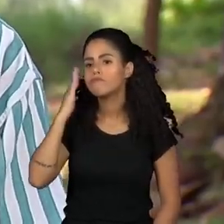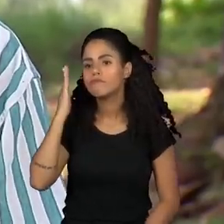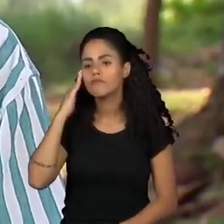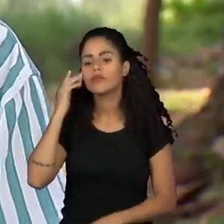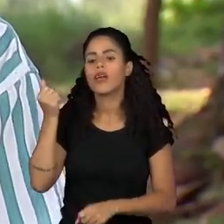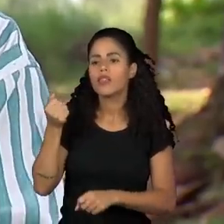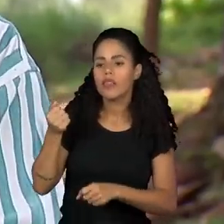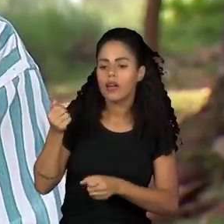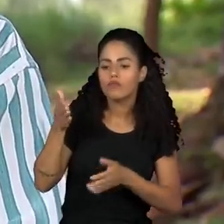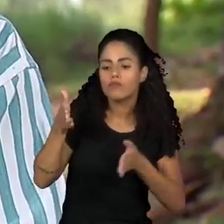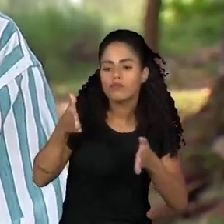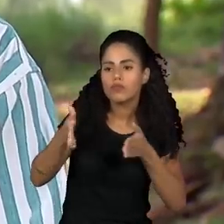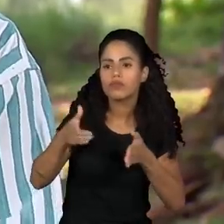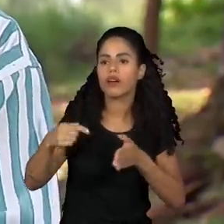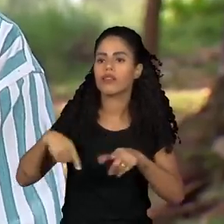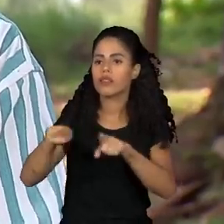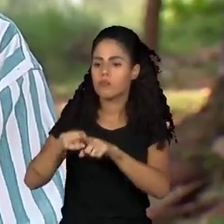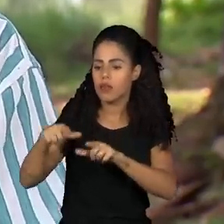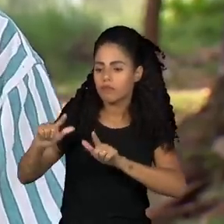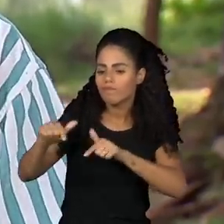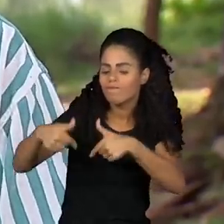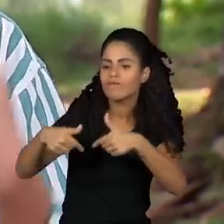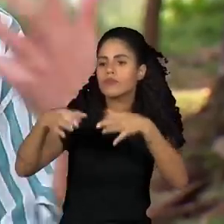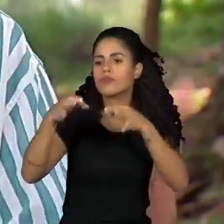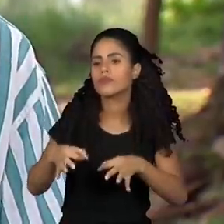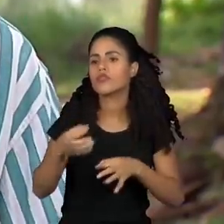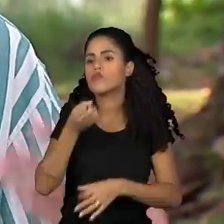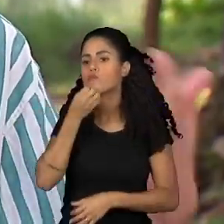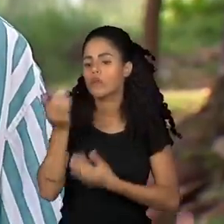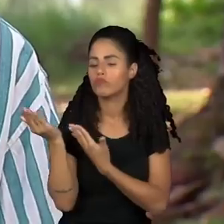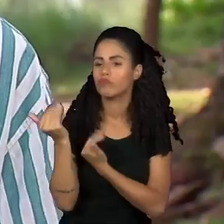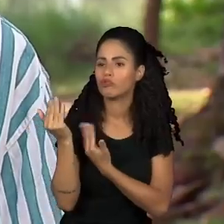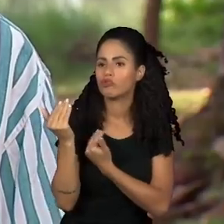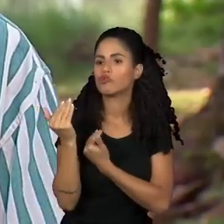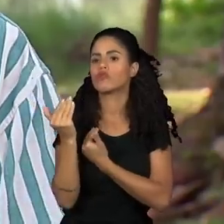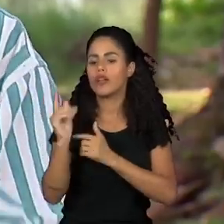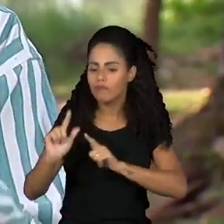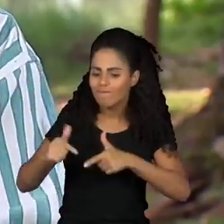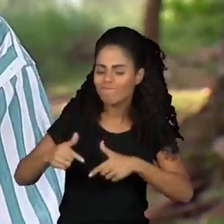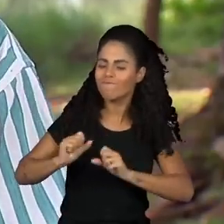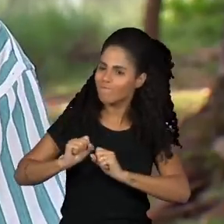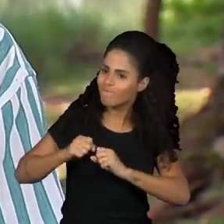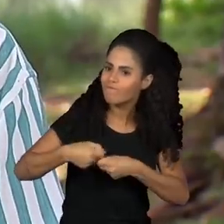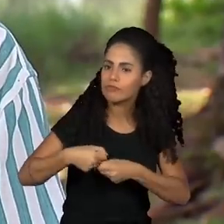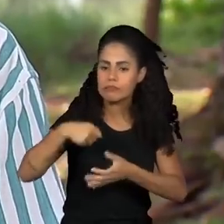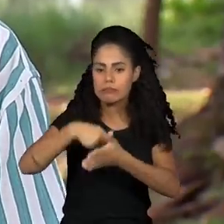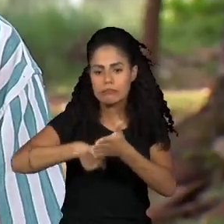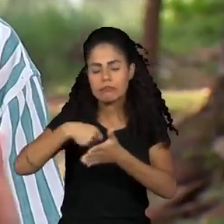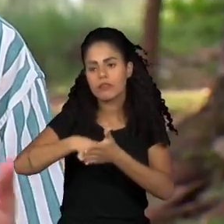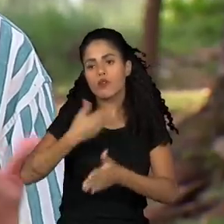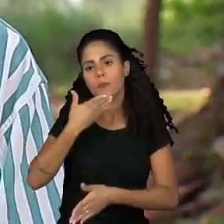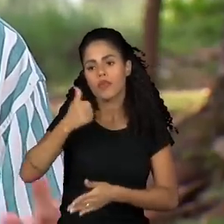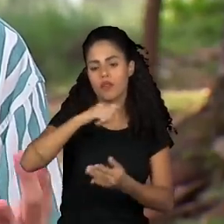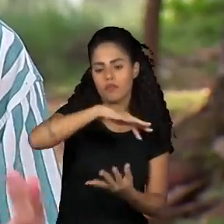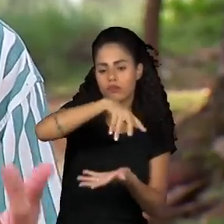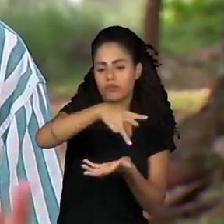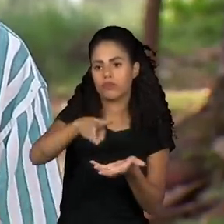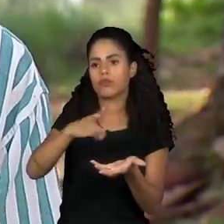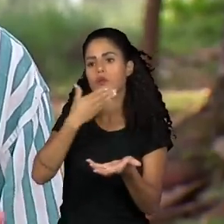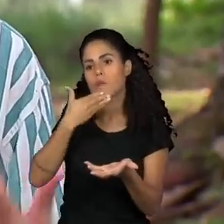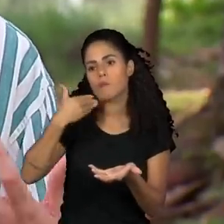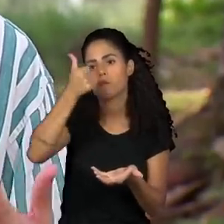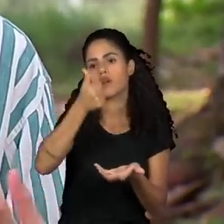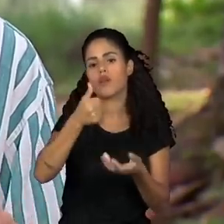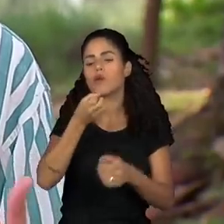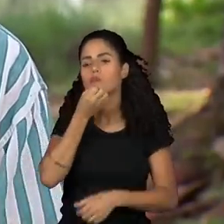aos exemplos de boas práticas e de bons exemplos de juventude se engajando nos processos, de lutando por um mundo melhor, isso também fica equilibrado